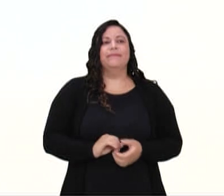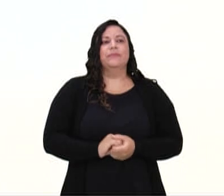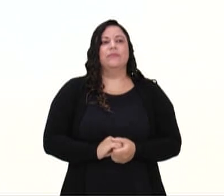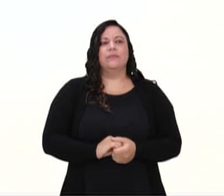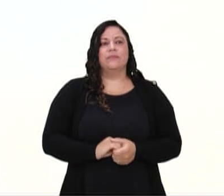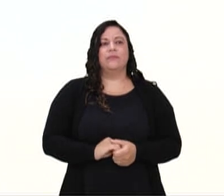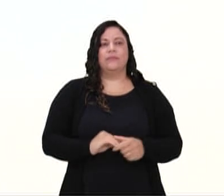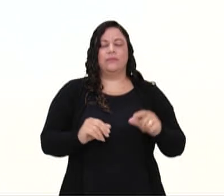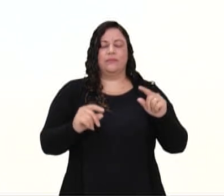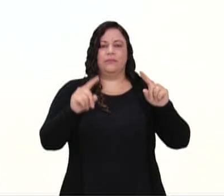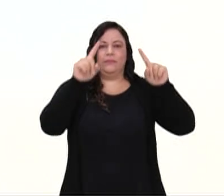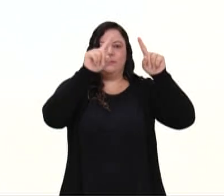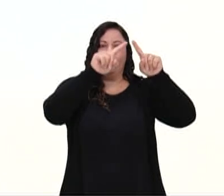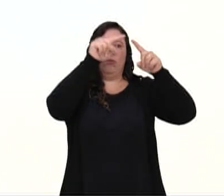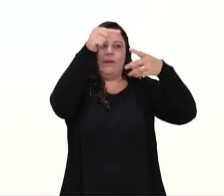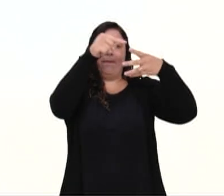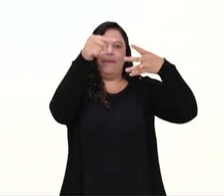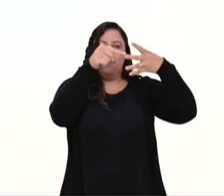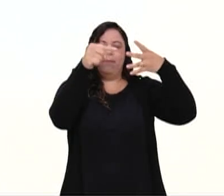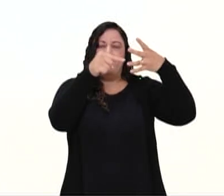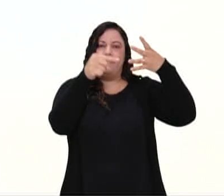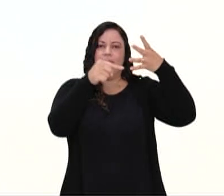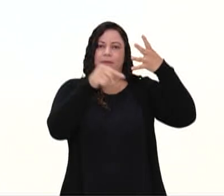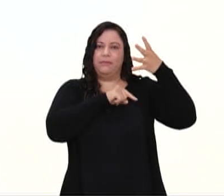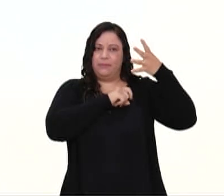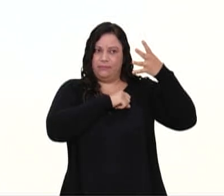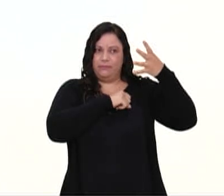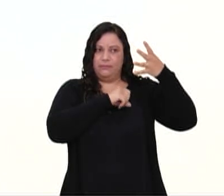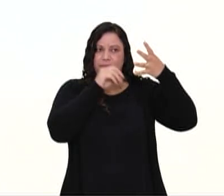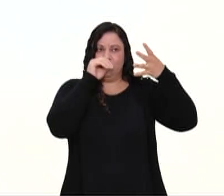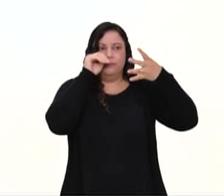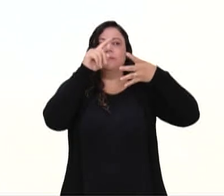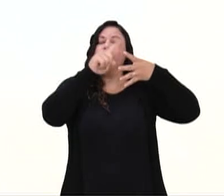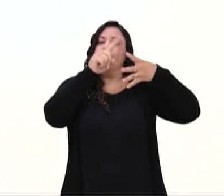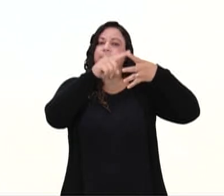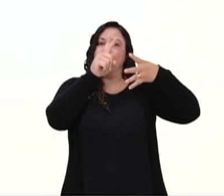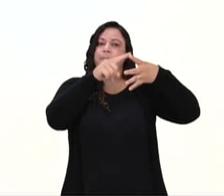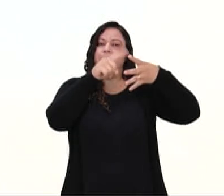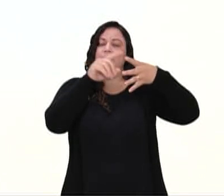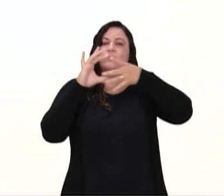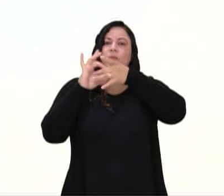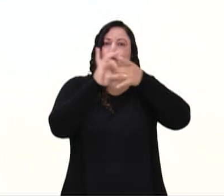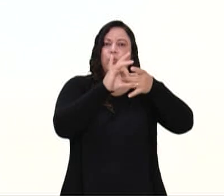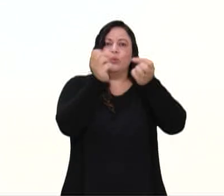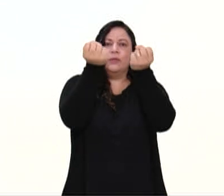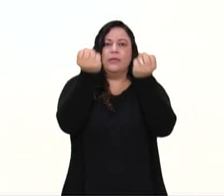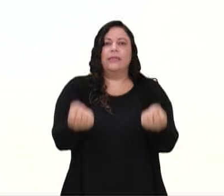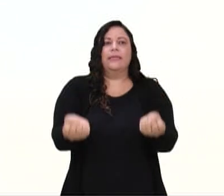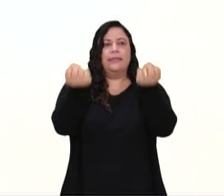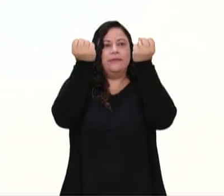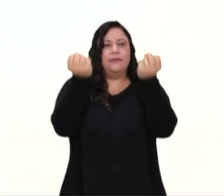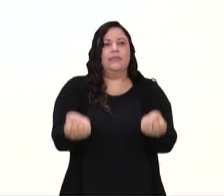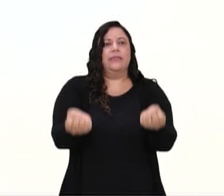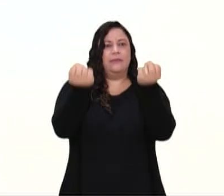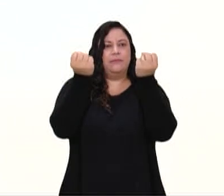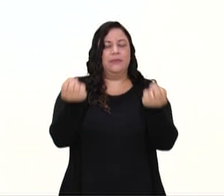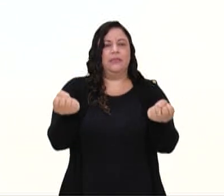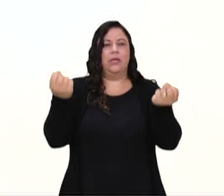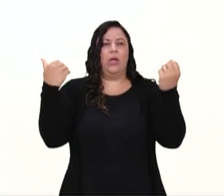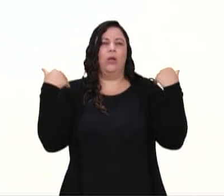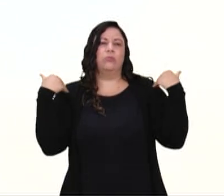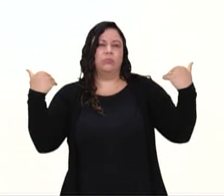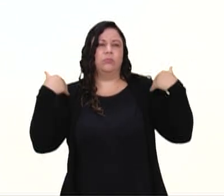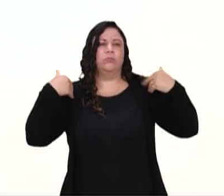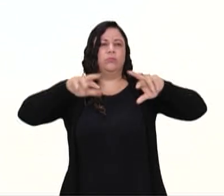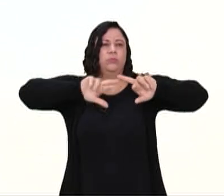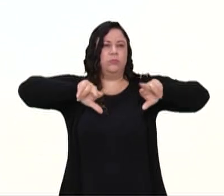aqui, primeira, segunda, terceira e quarta alternativa. Então, a primeira, útil levantamento de peso, ginástica artística,